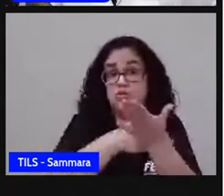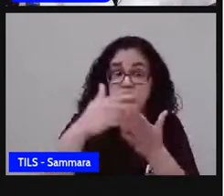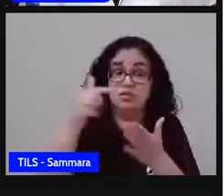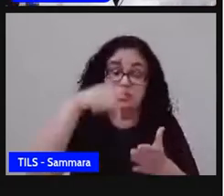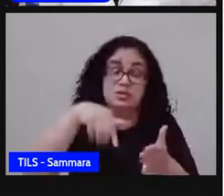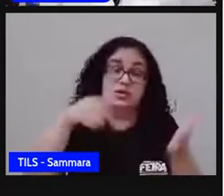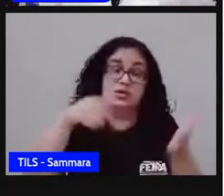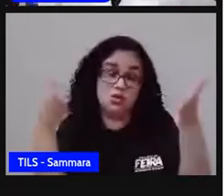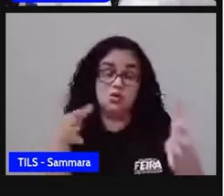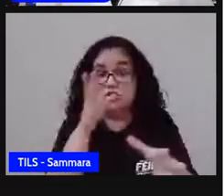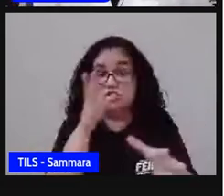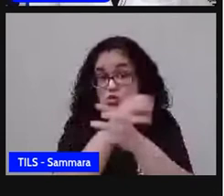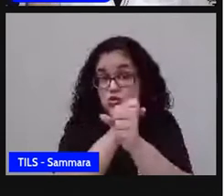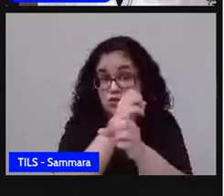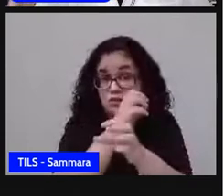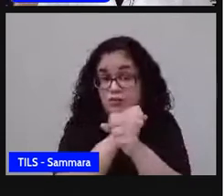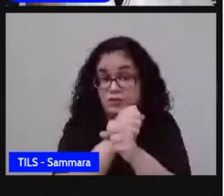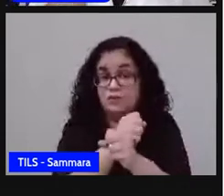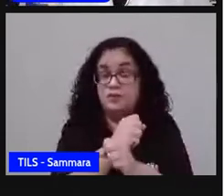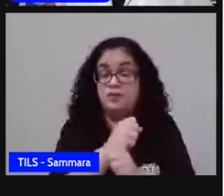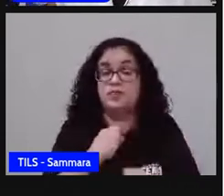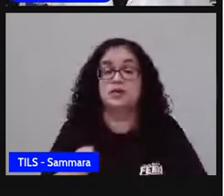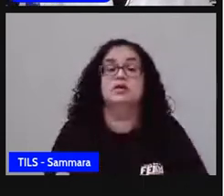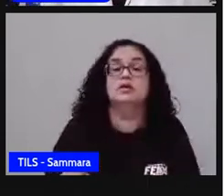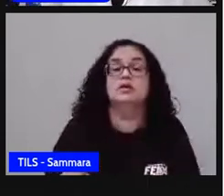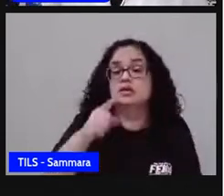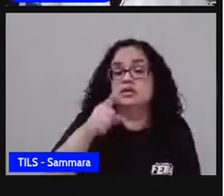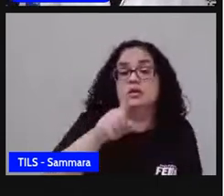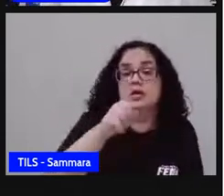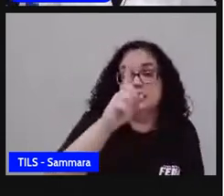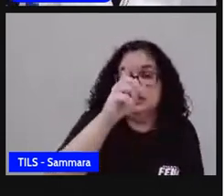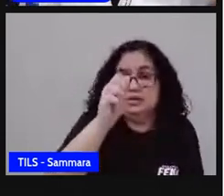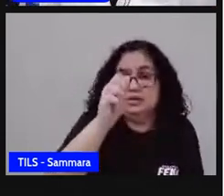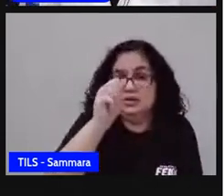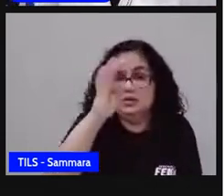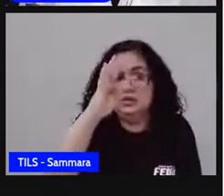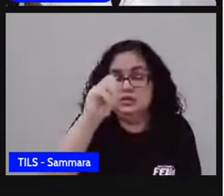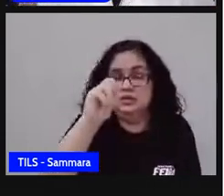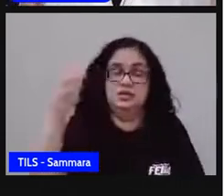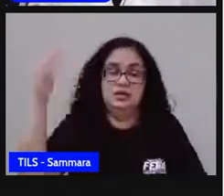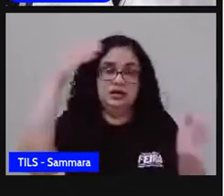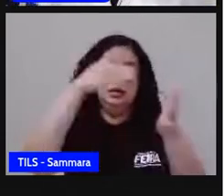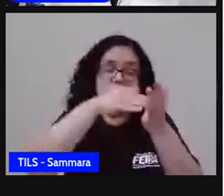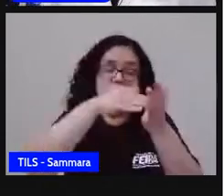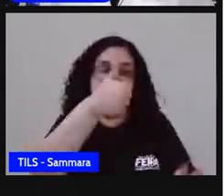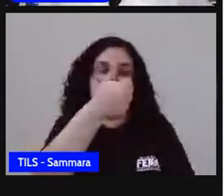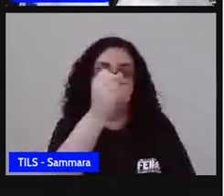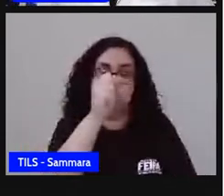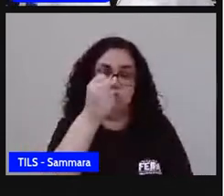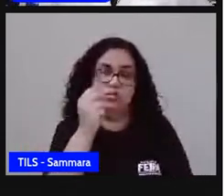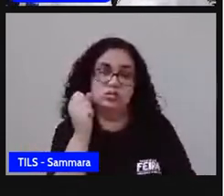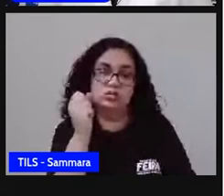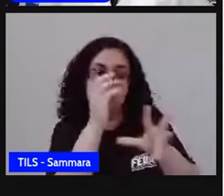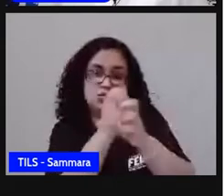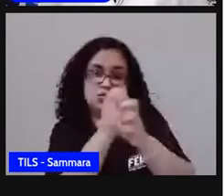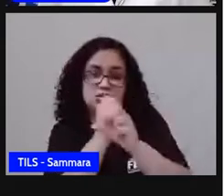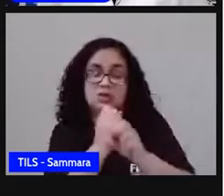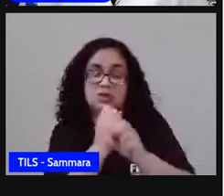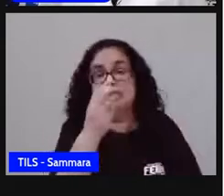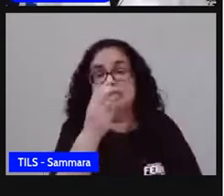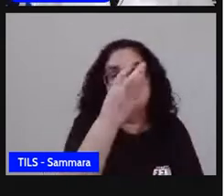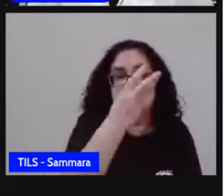agora, somaram, até essa data, na verdade, Dia 18, do início até dia 18, somaram 36